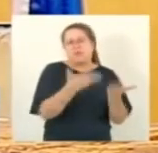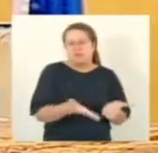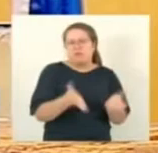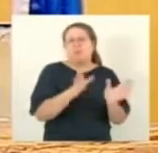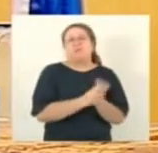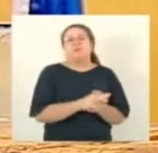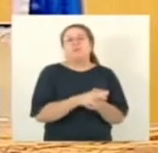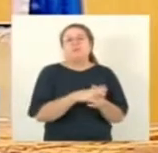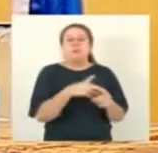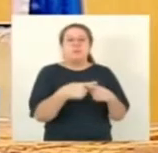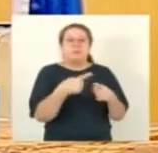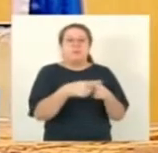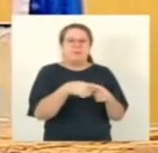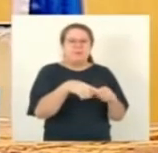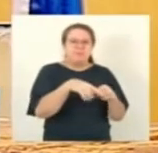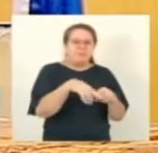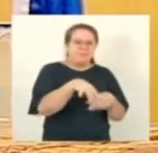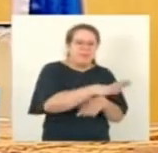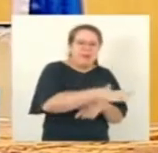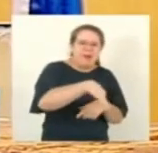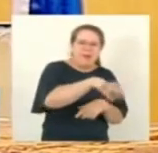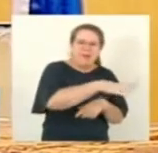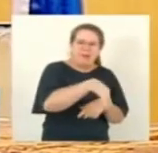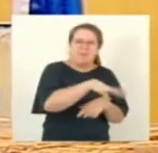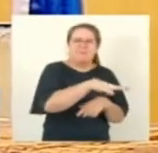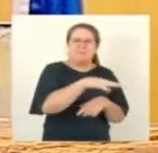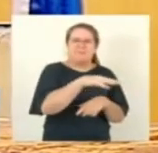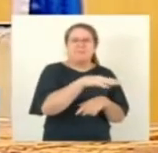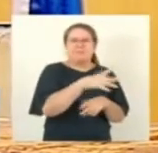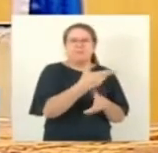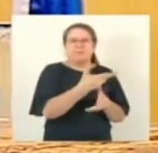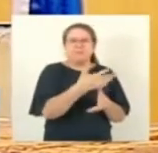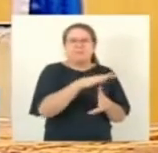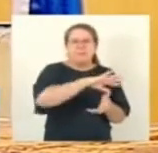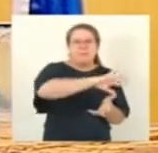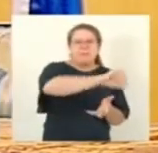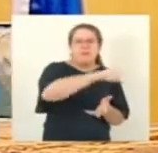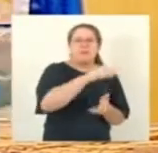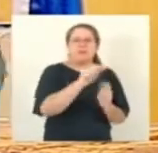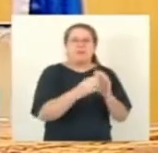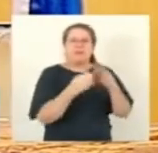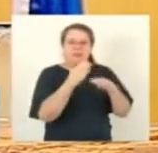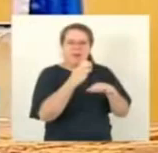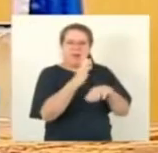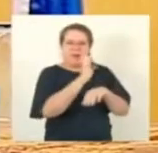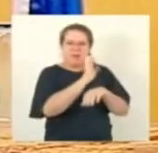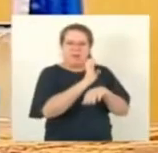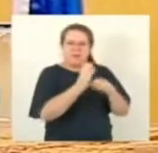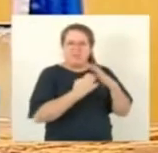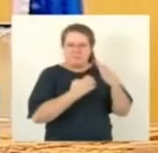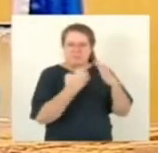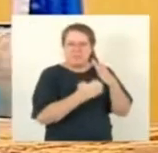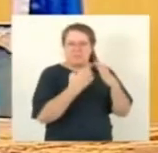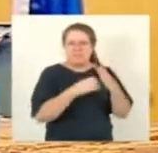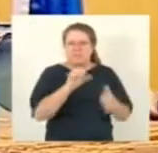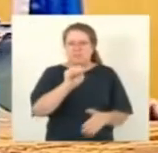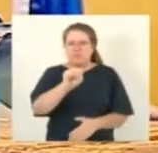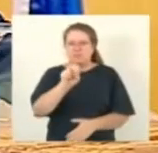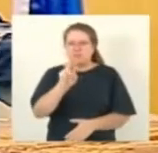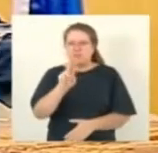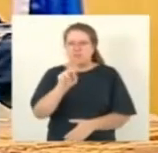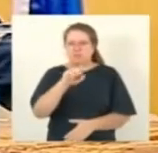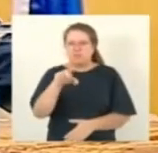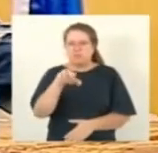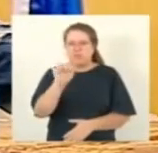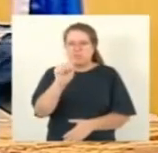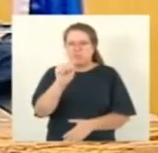das terras pela Suzano. Ontem, a empresa, mais uma vez, ignorou o trabalho honesto